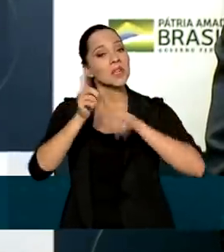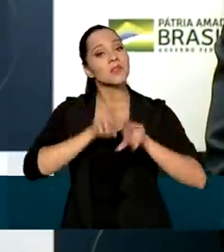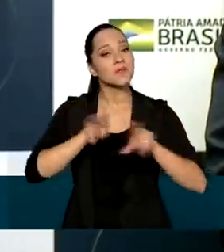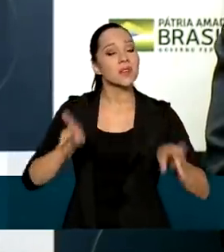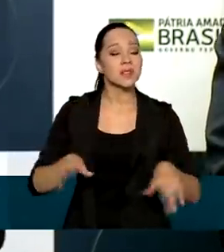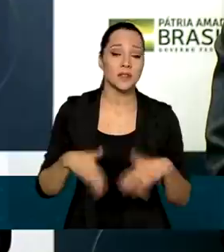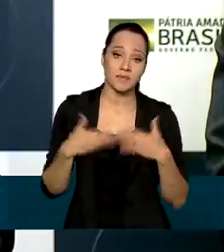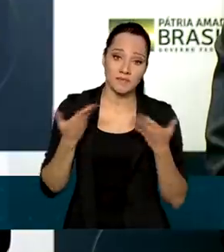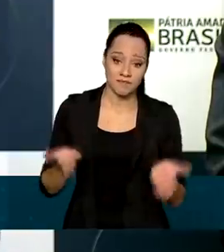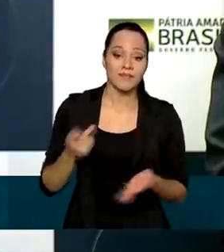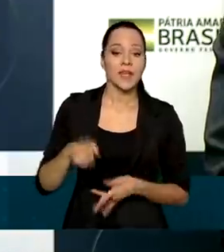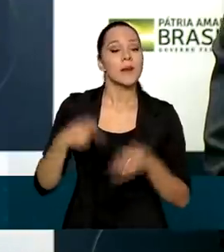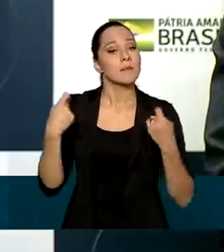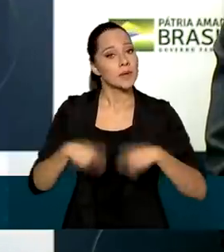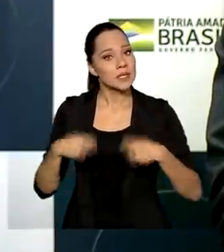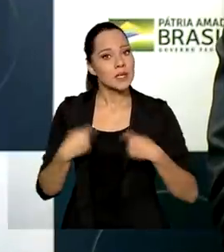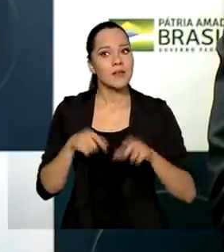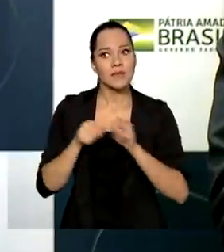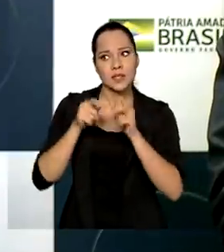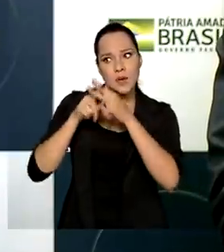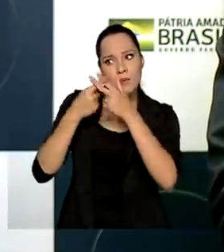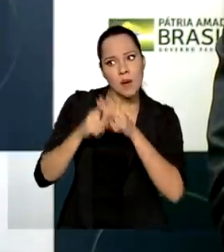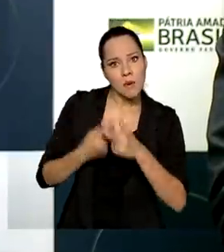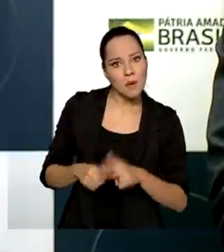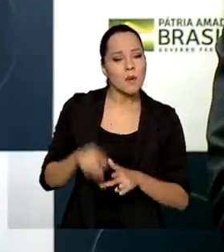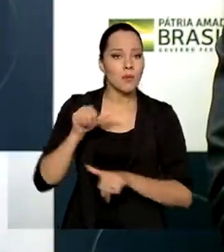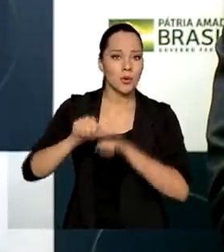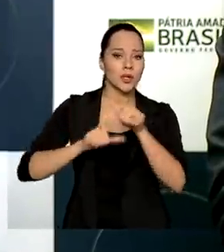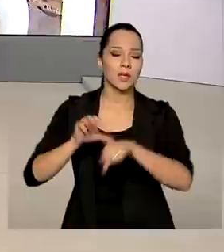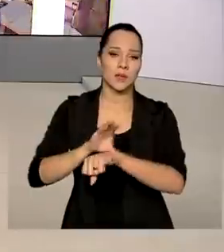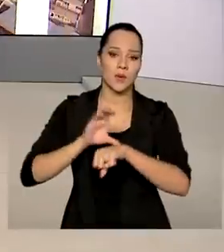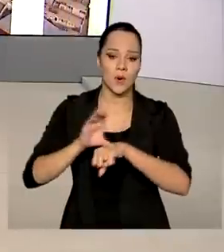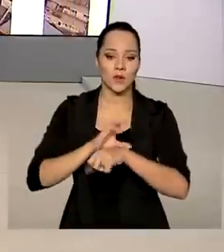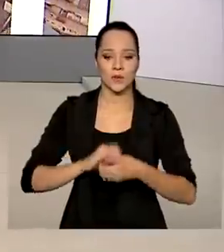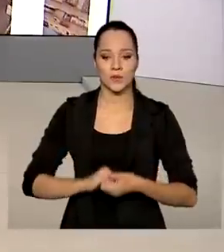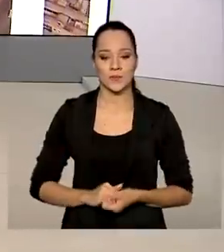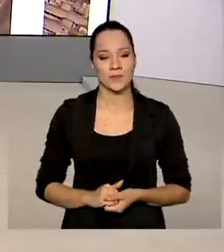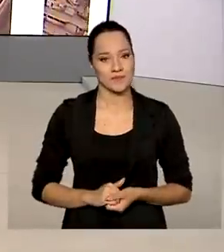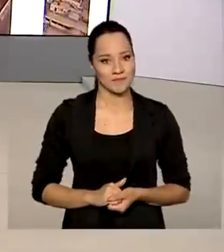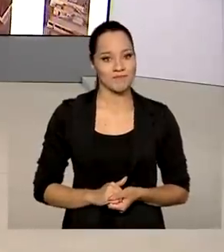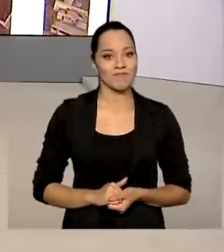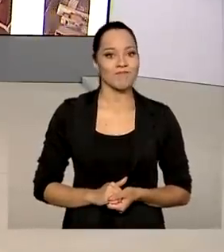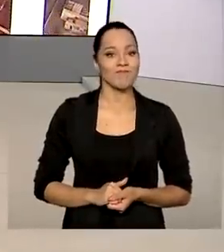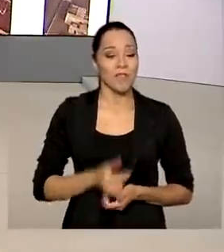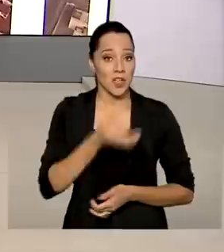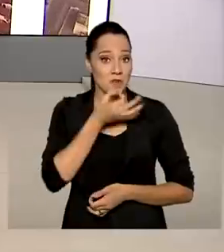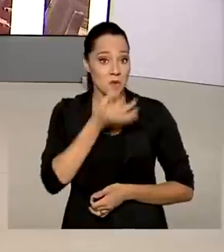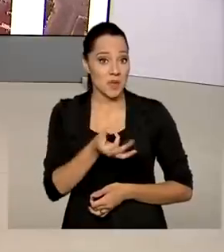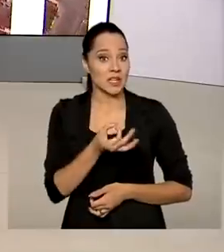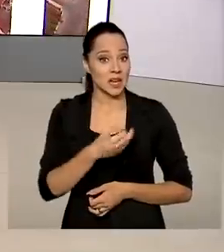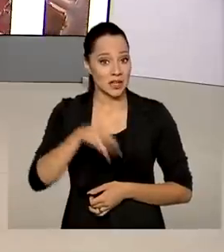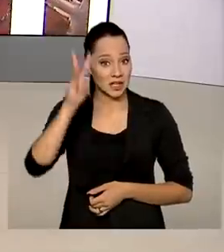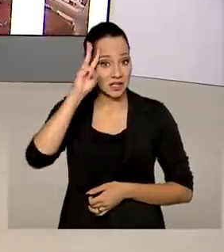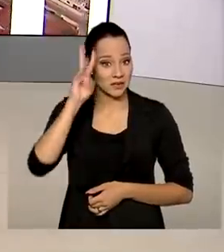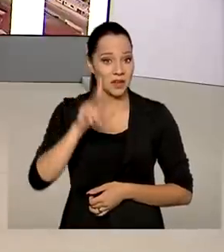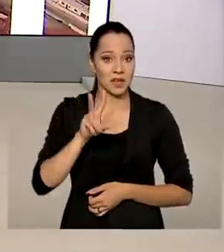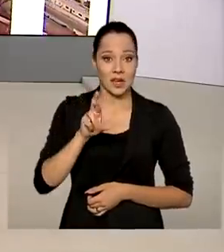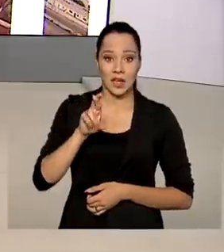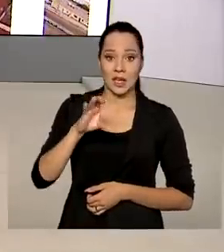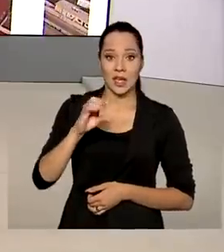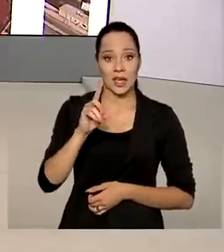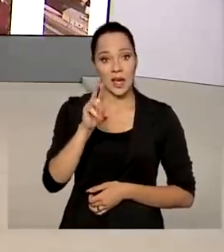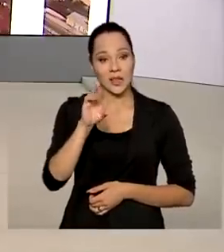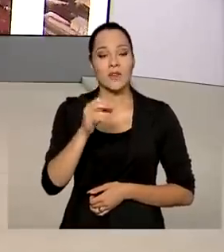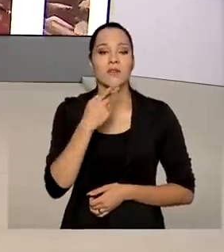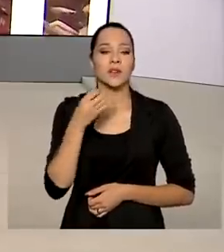Então era necessário fazer uma reformulação no código. E no comentário desta terça-feira, Ricardo Caldas